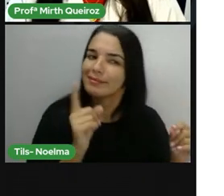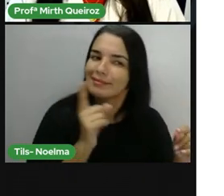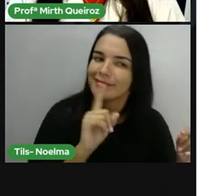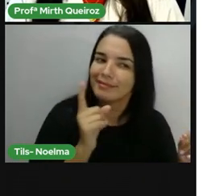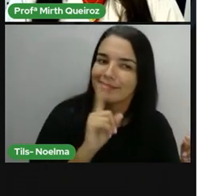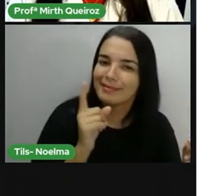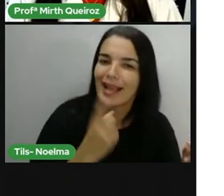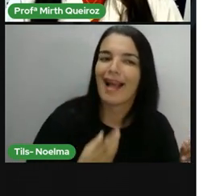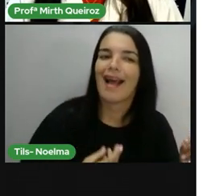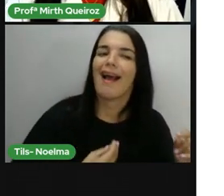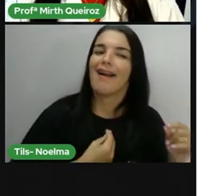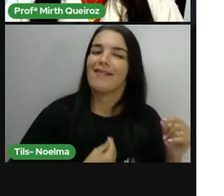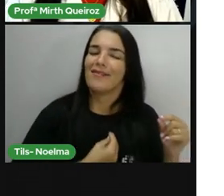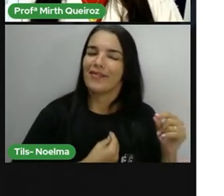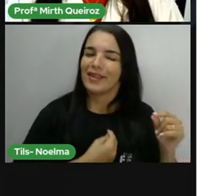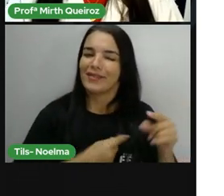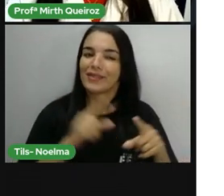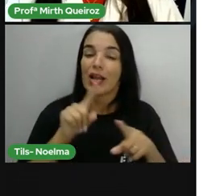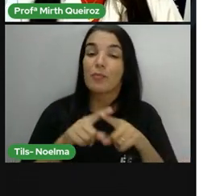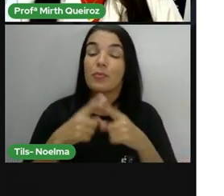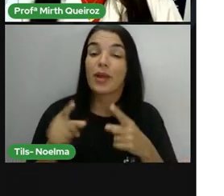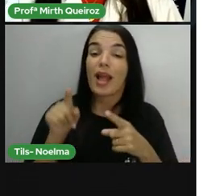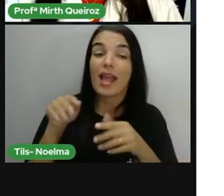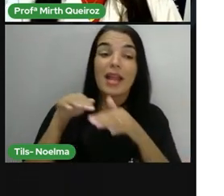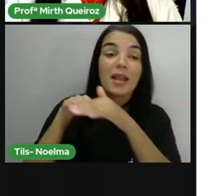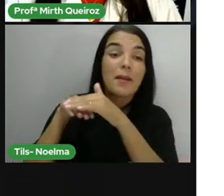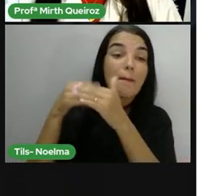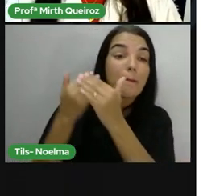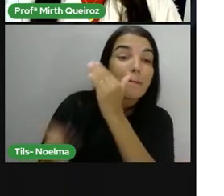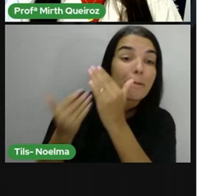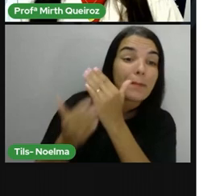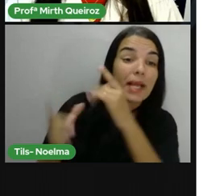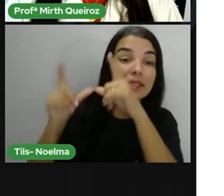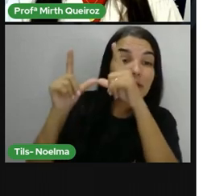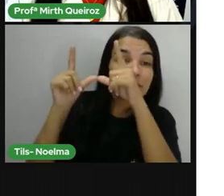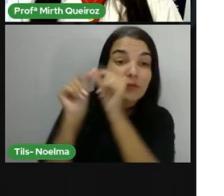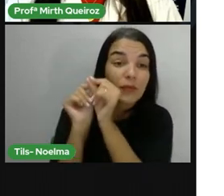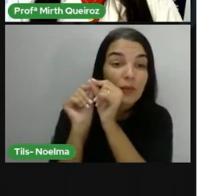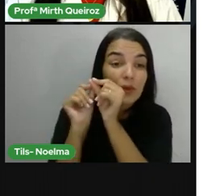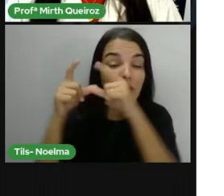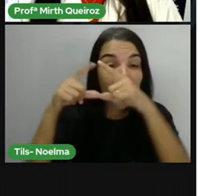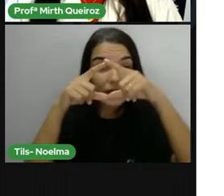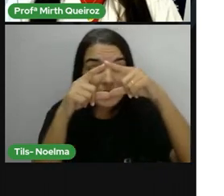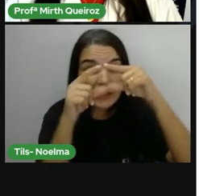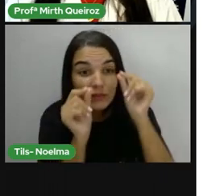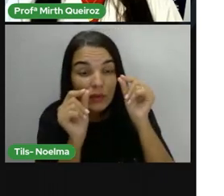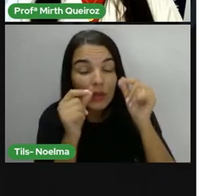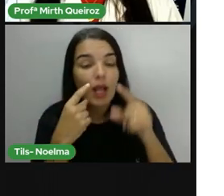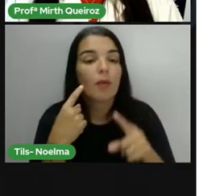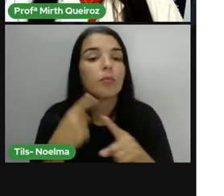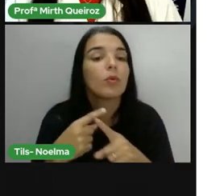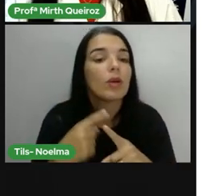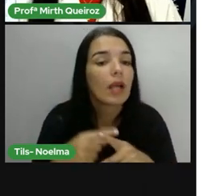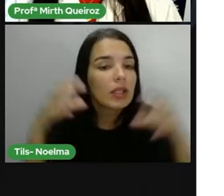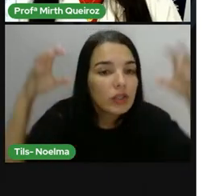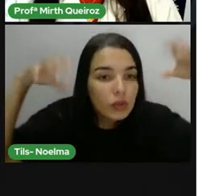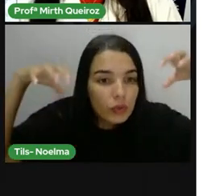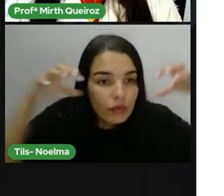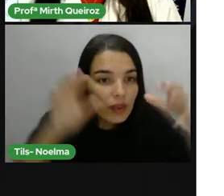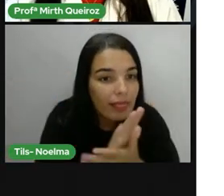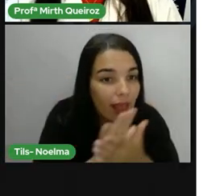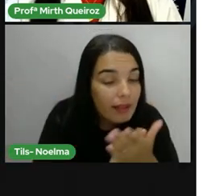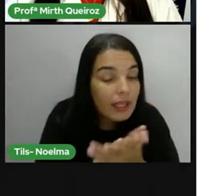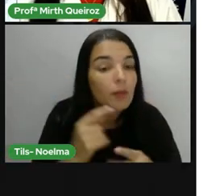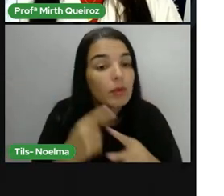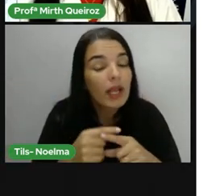folha, não tem nada. Mas por que que eles perdem suas folhas durante os períodos de estiagem? Para evitar